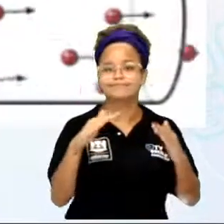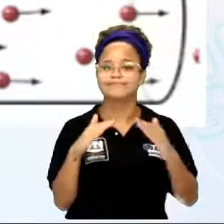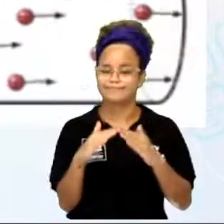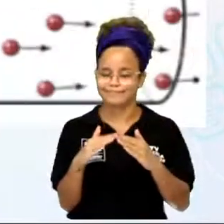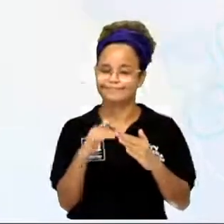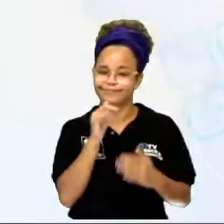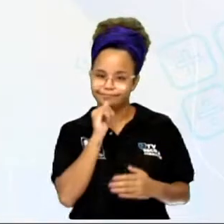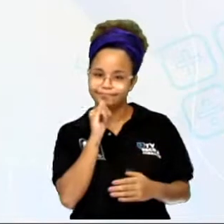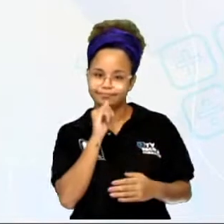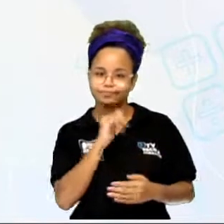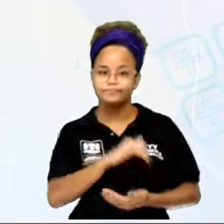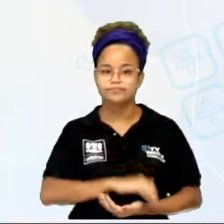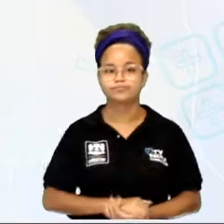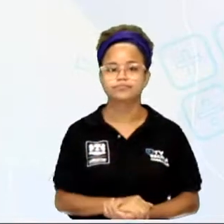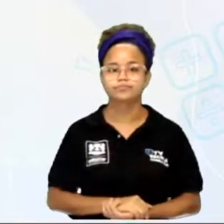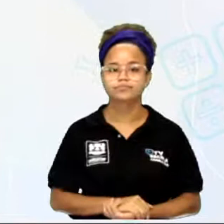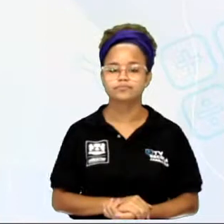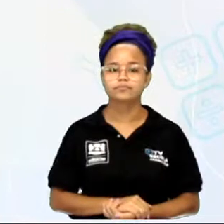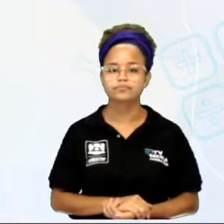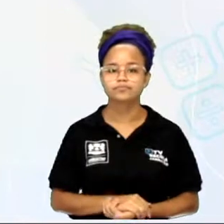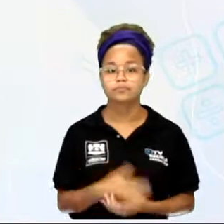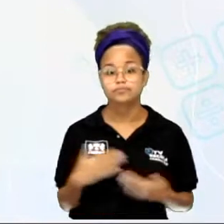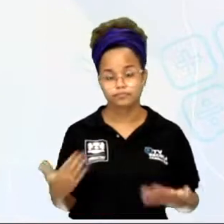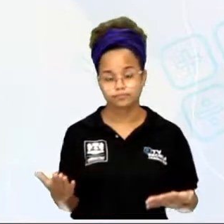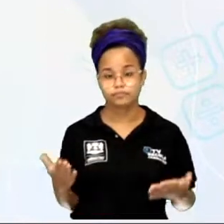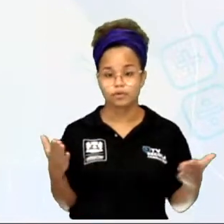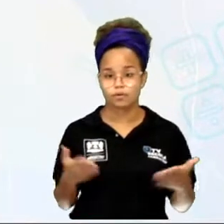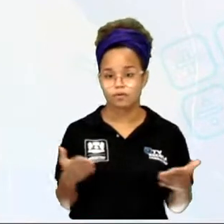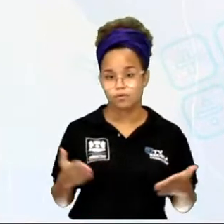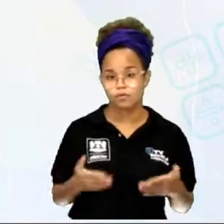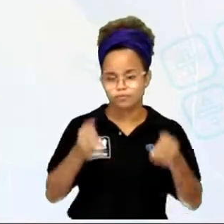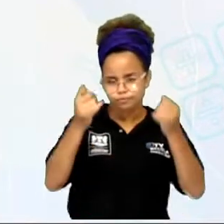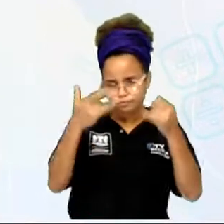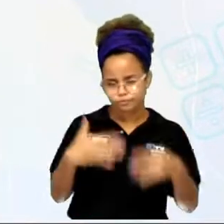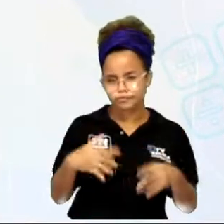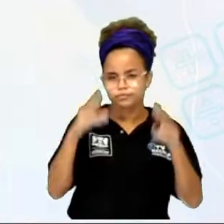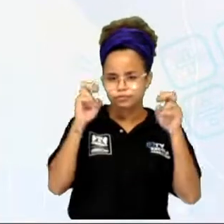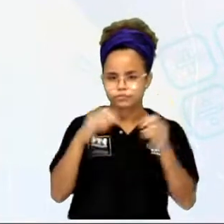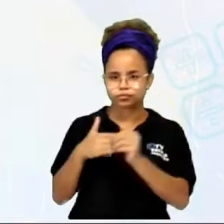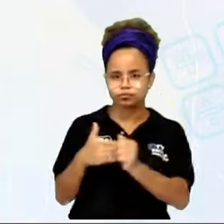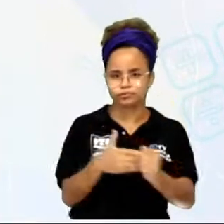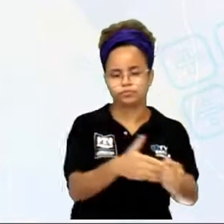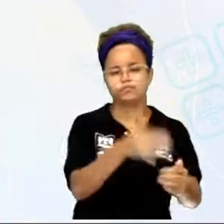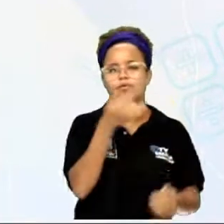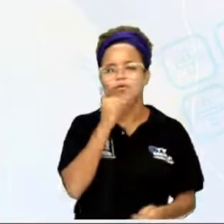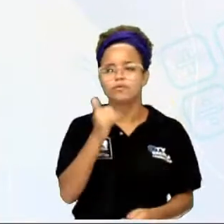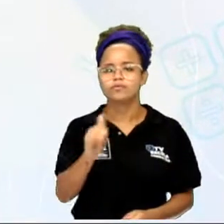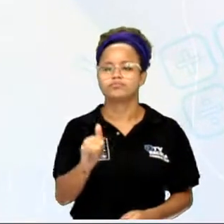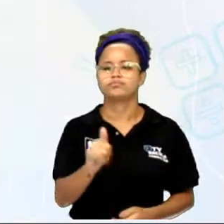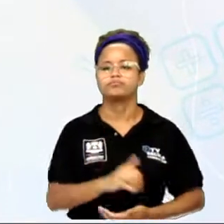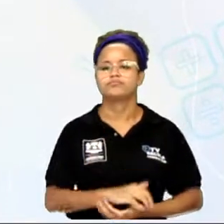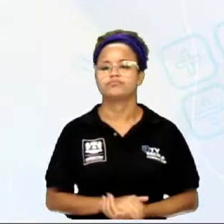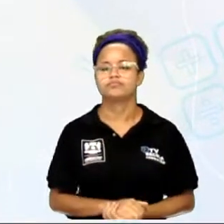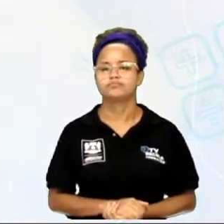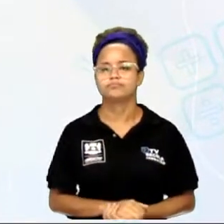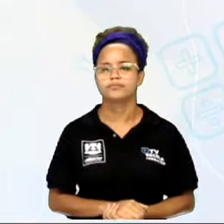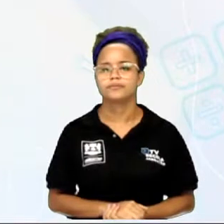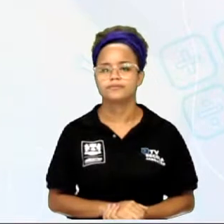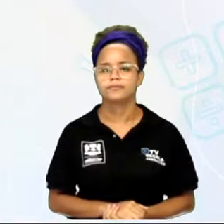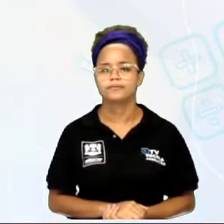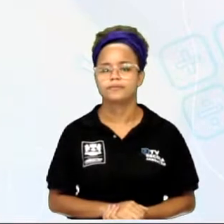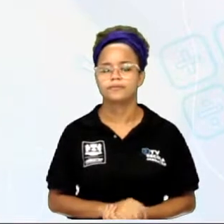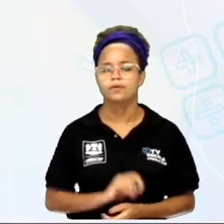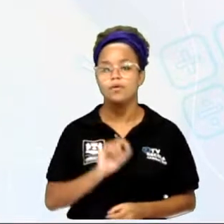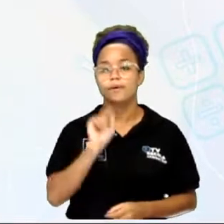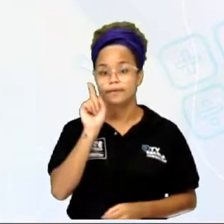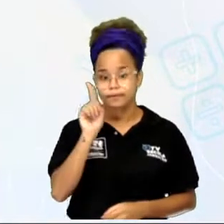por exemplo. Bom, então a gente começa aí a falar sobre nossos condutores elétricos. Condutor elétrico que